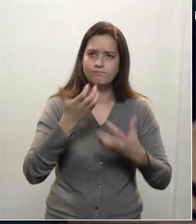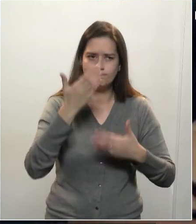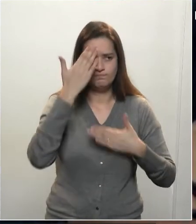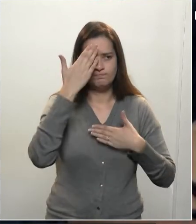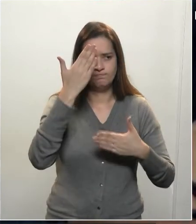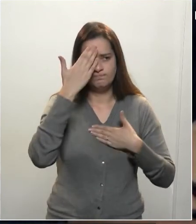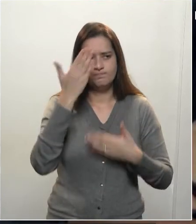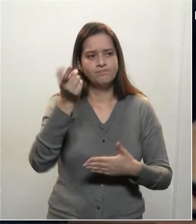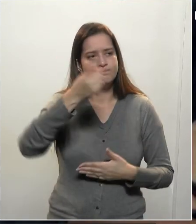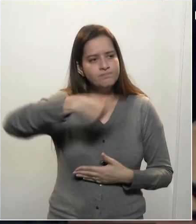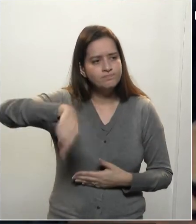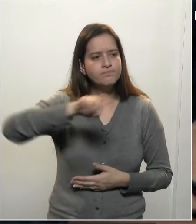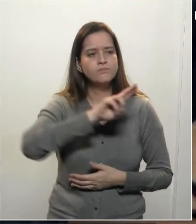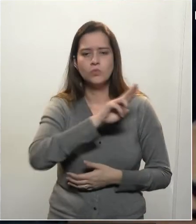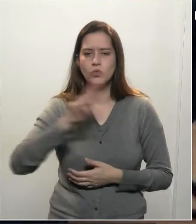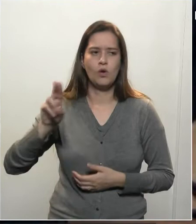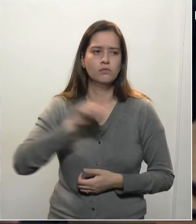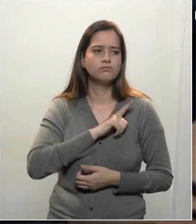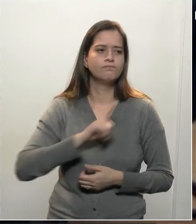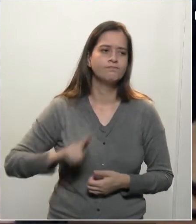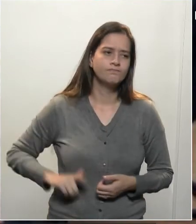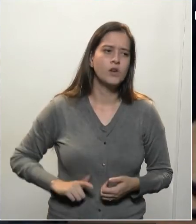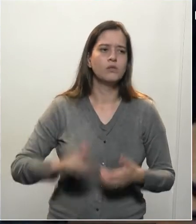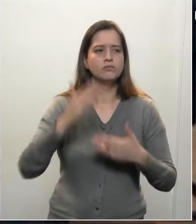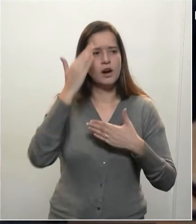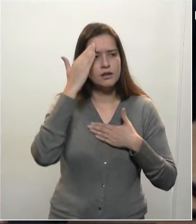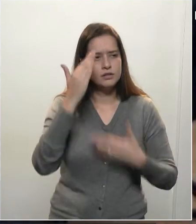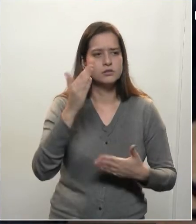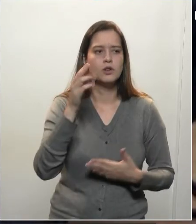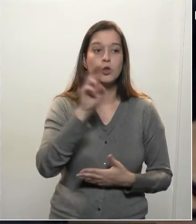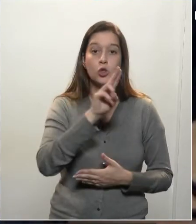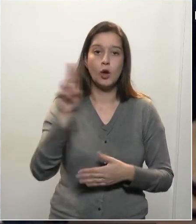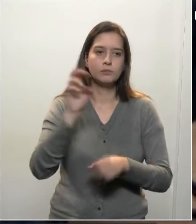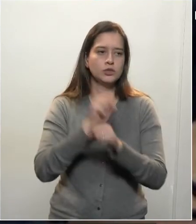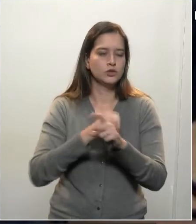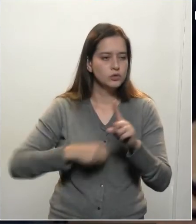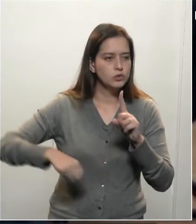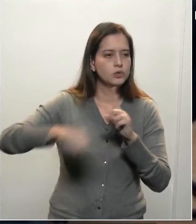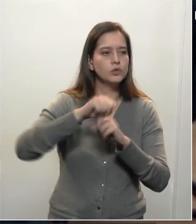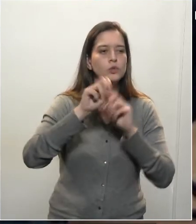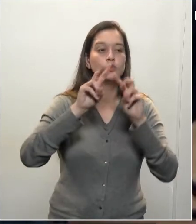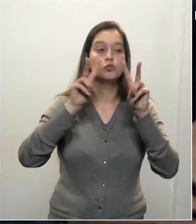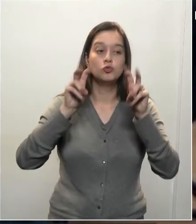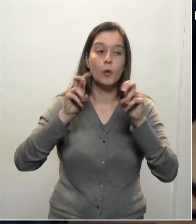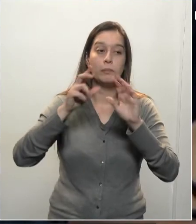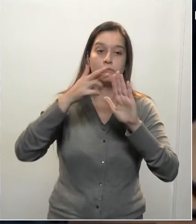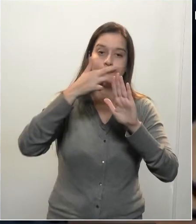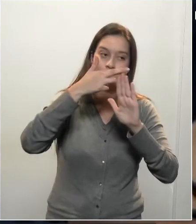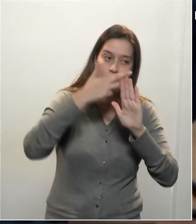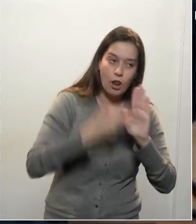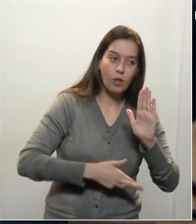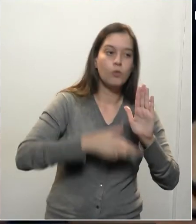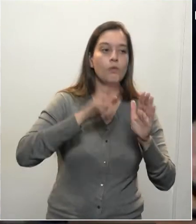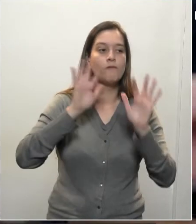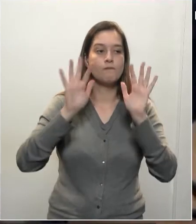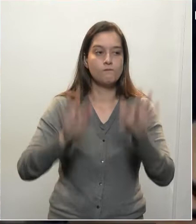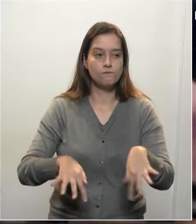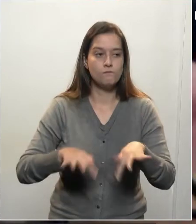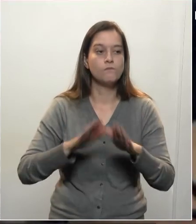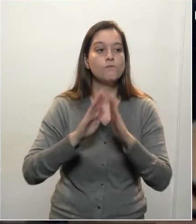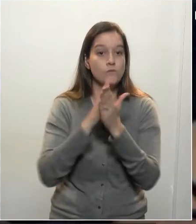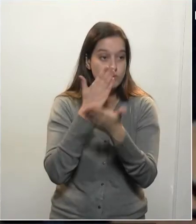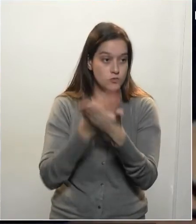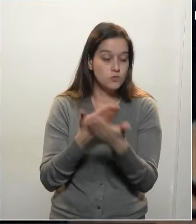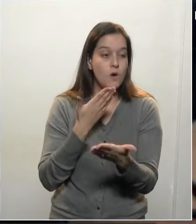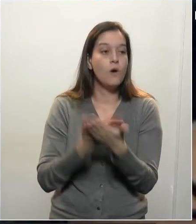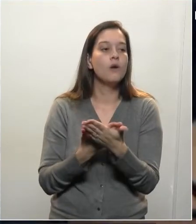governo e em nome da sociedade em geral, o apoio que foi dado para a consecução, agora em redação final, do projeto cívico-militar. A sociedade